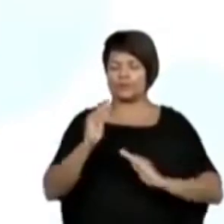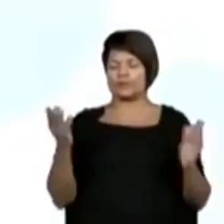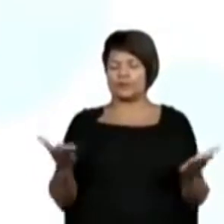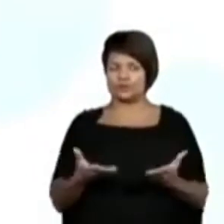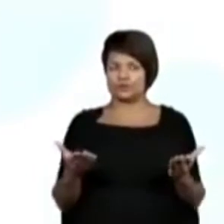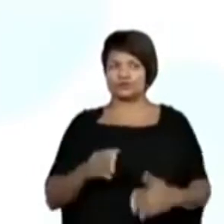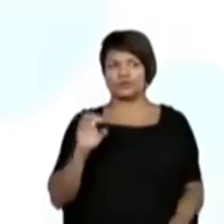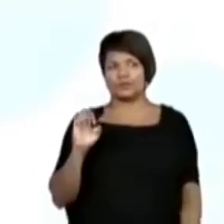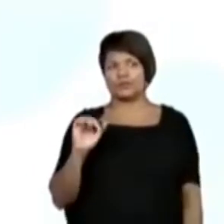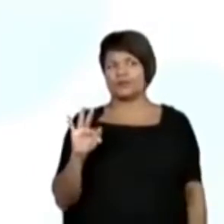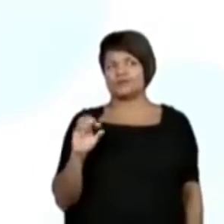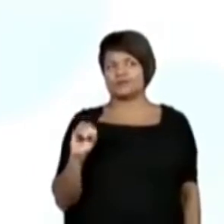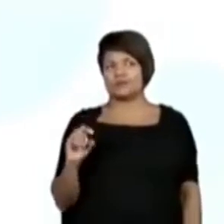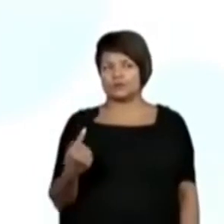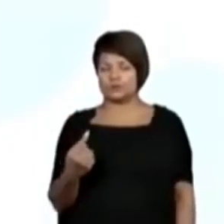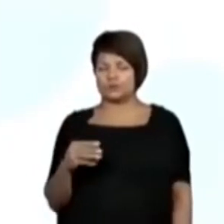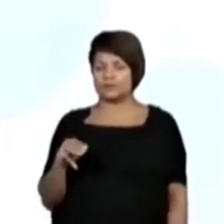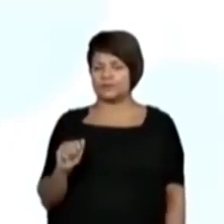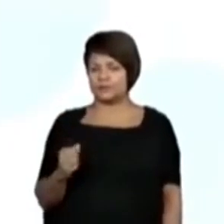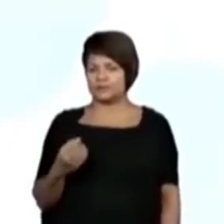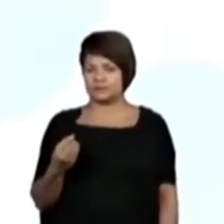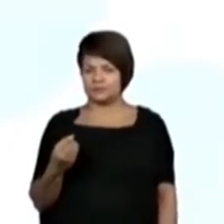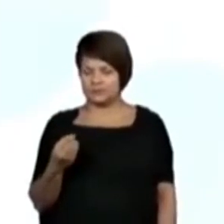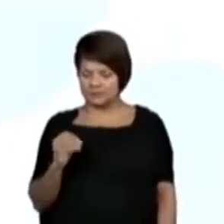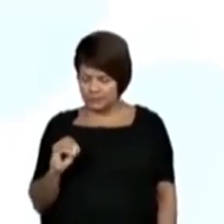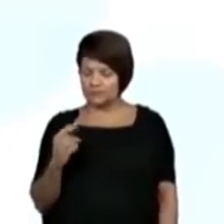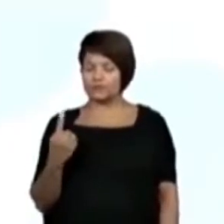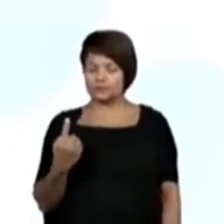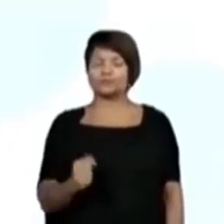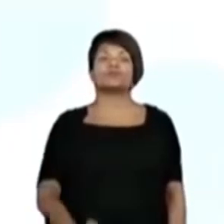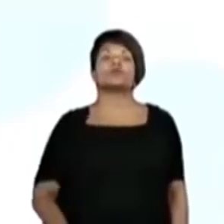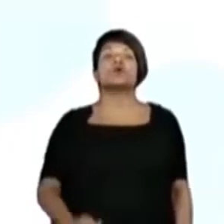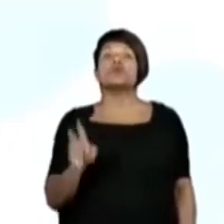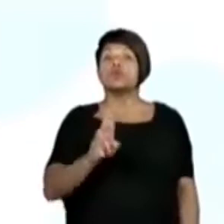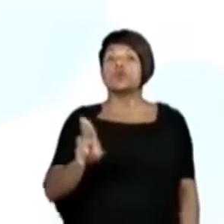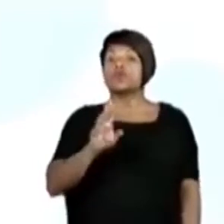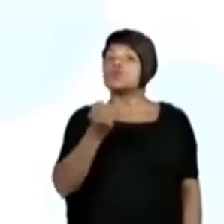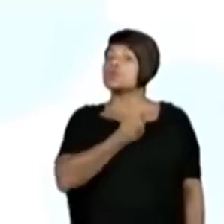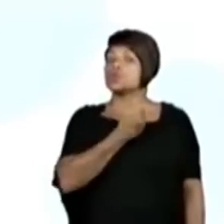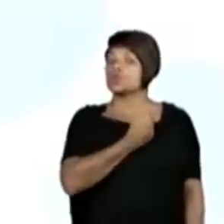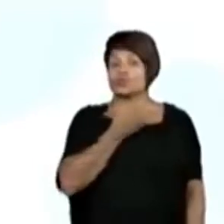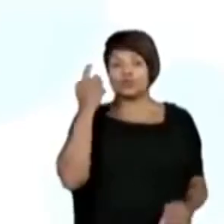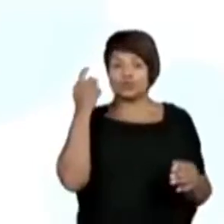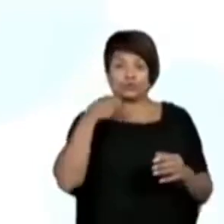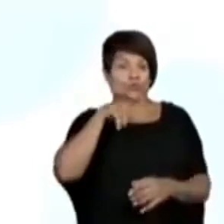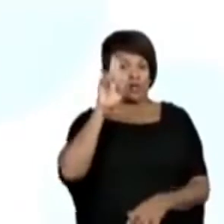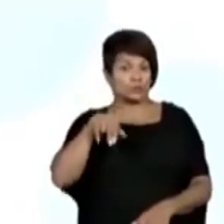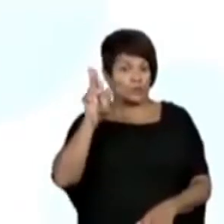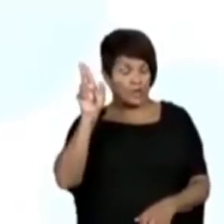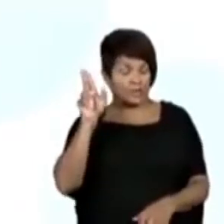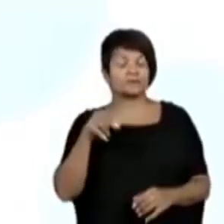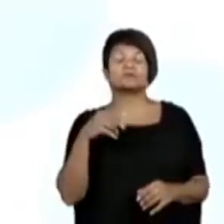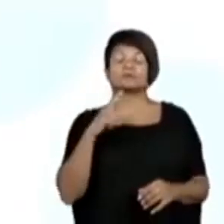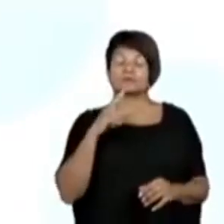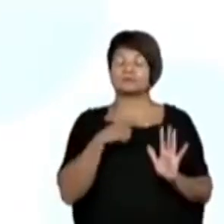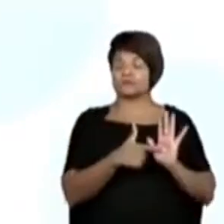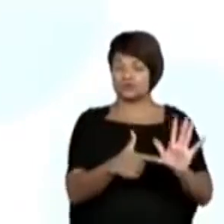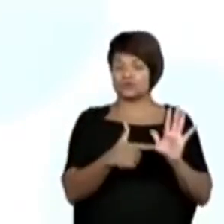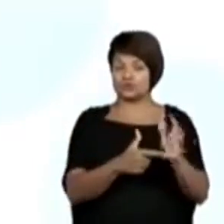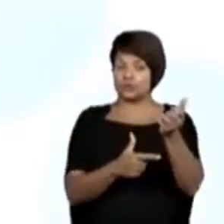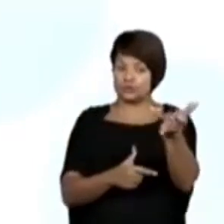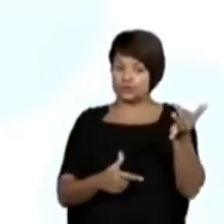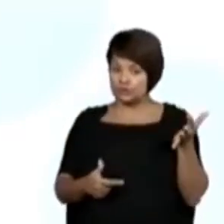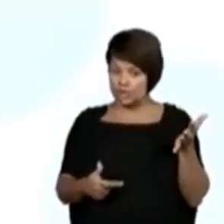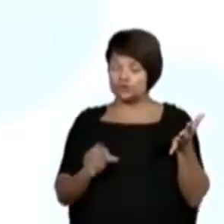hoje, EF01, MA01. Utilizar números naturais como indicador de quantidade ou de ordem em